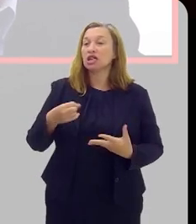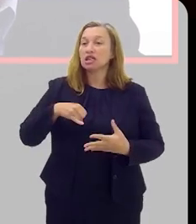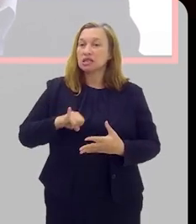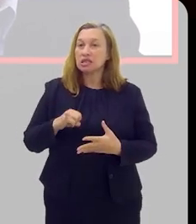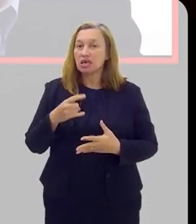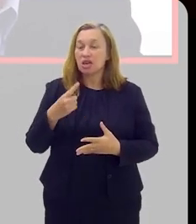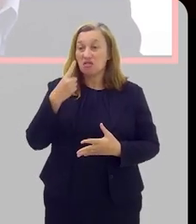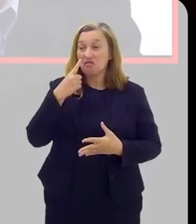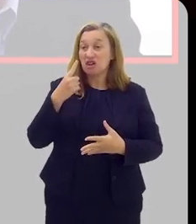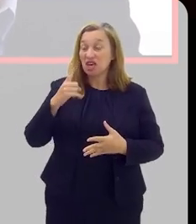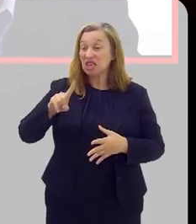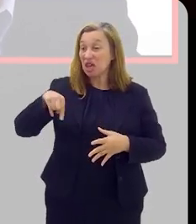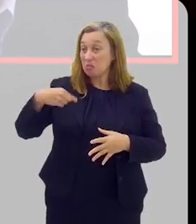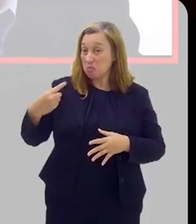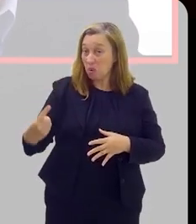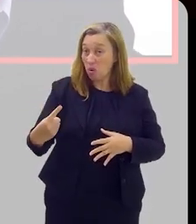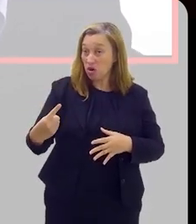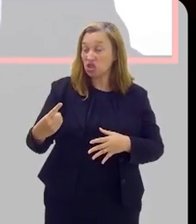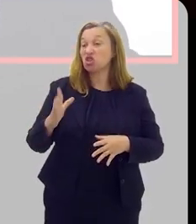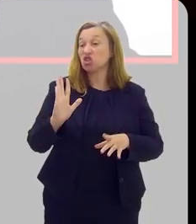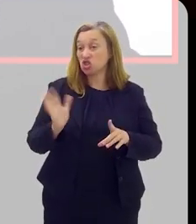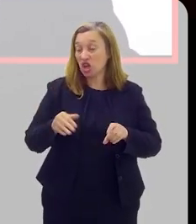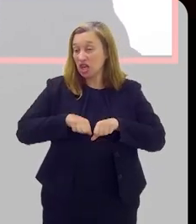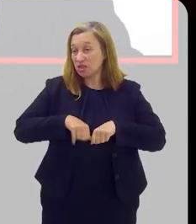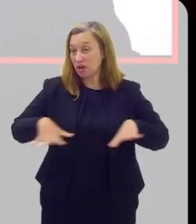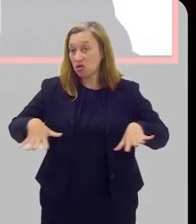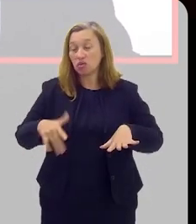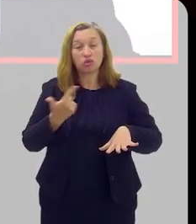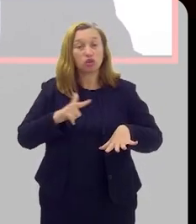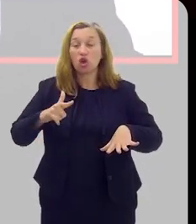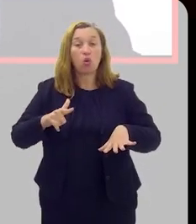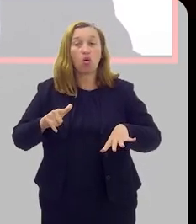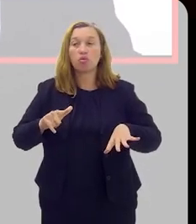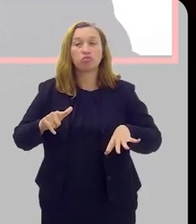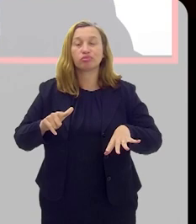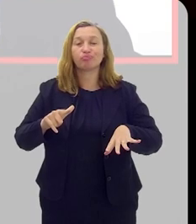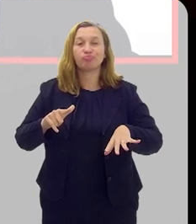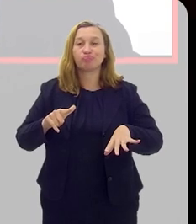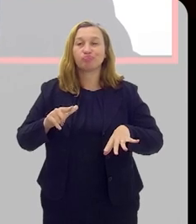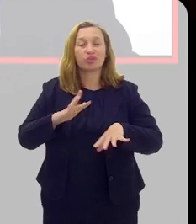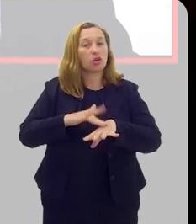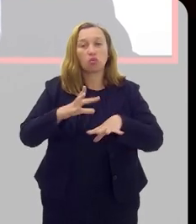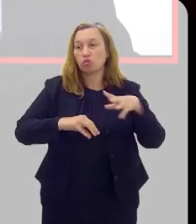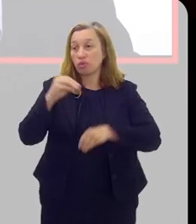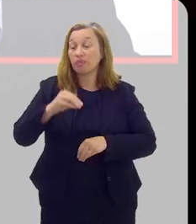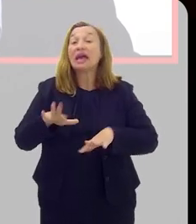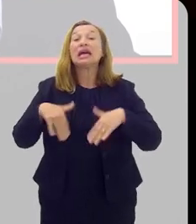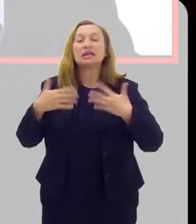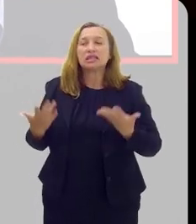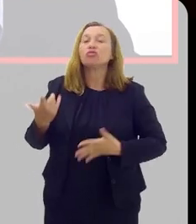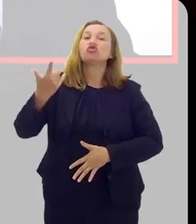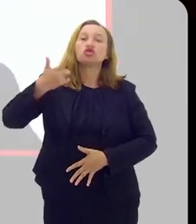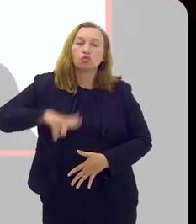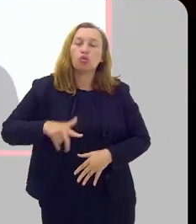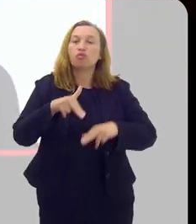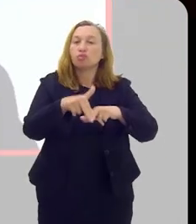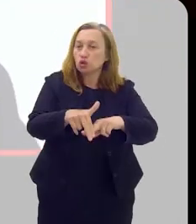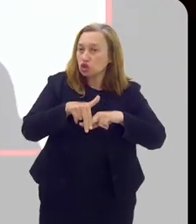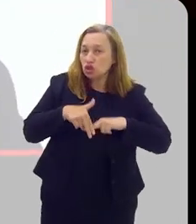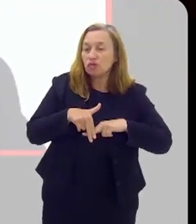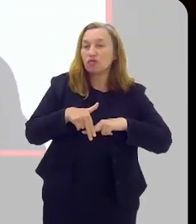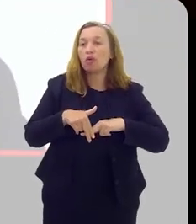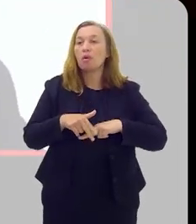por acaso diagnosticar tardiamente, ele nem tem chance de fazer essa preservação daquela cirurgia inicial, né? Então, mais um